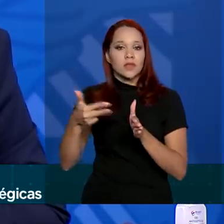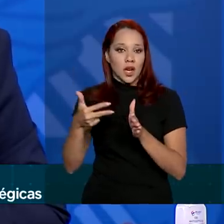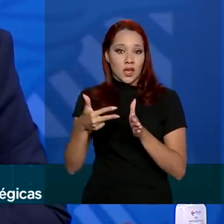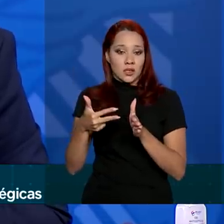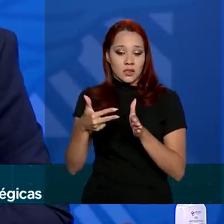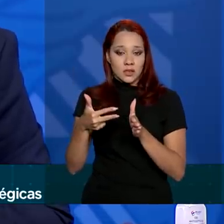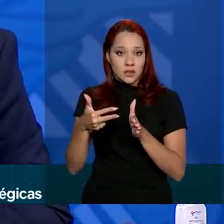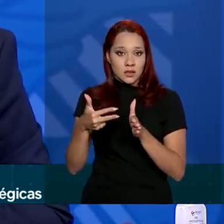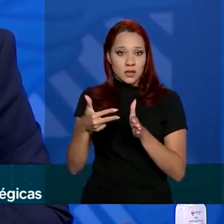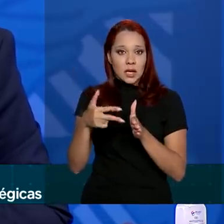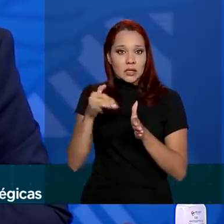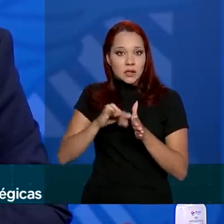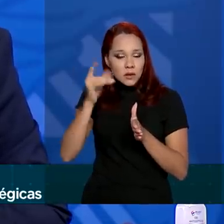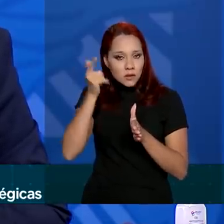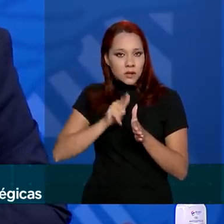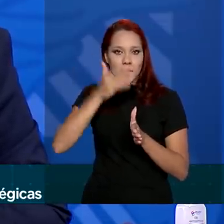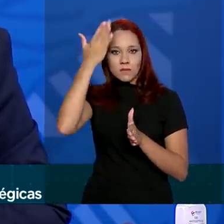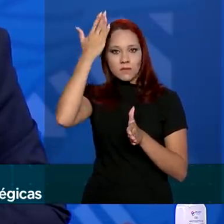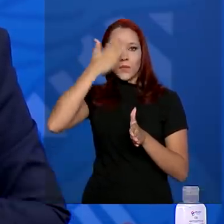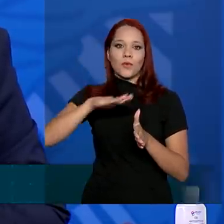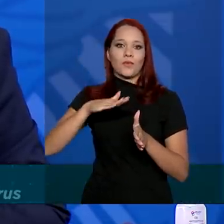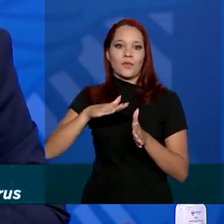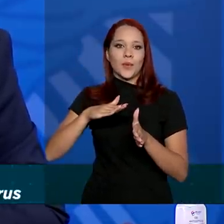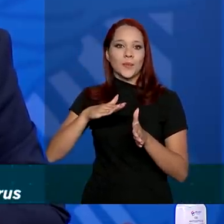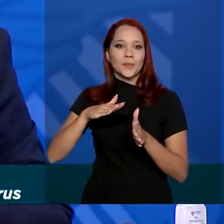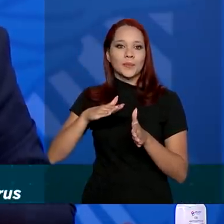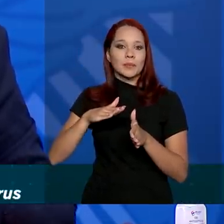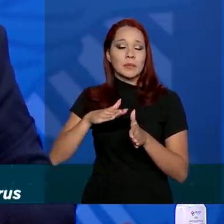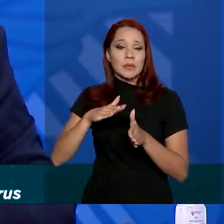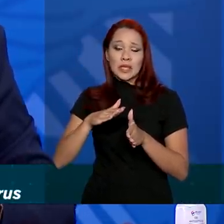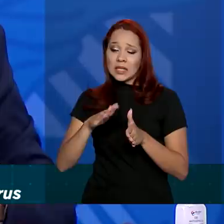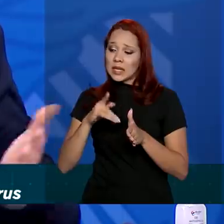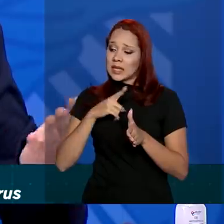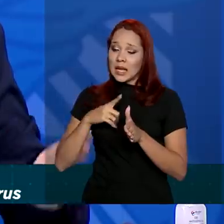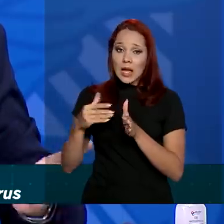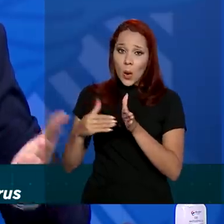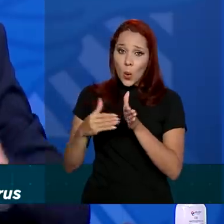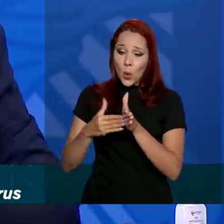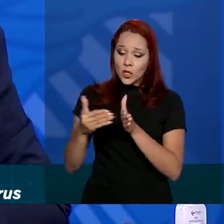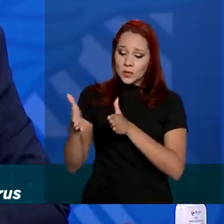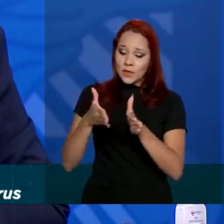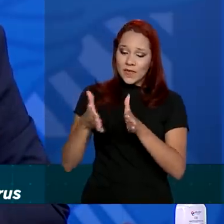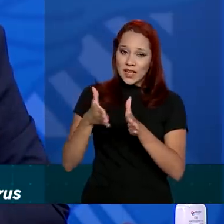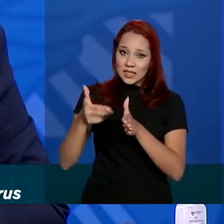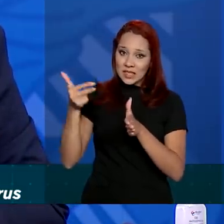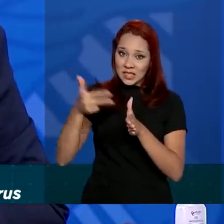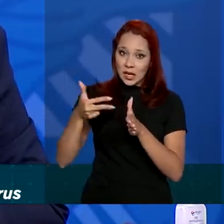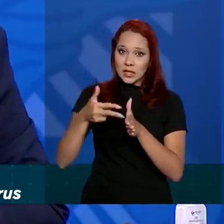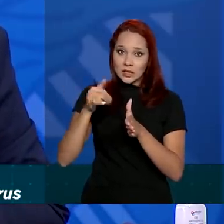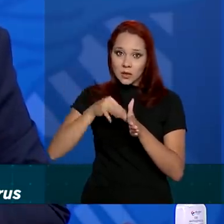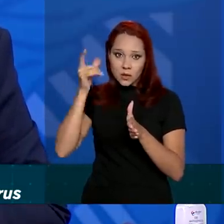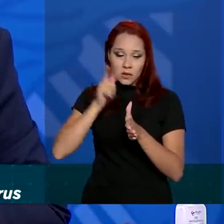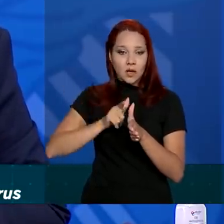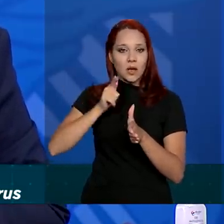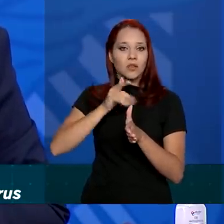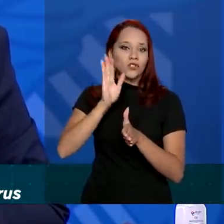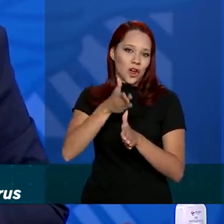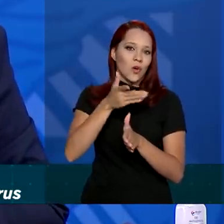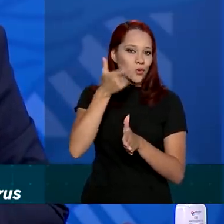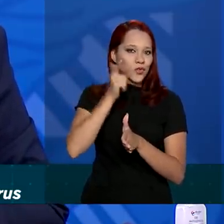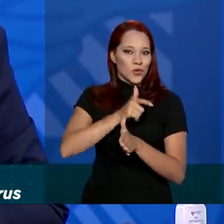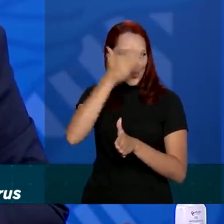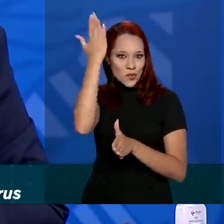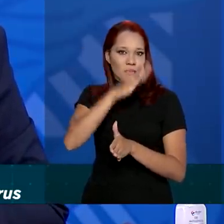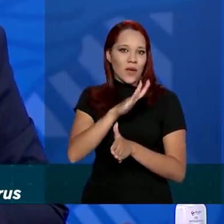comprovar que a gente está nessa última etapa, na fase 3, se a gente conseguiu comprovar